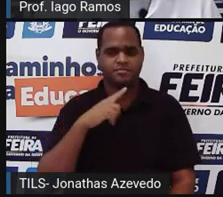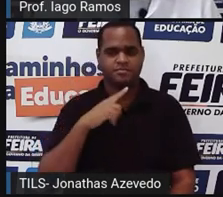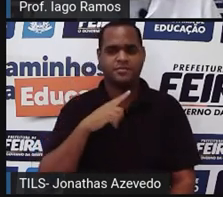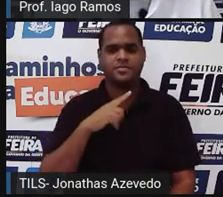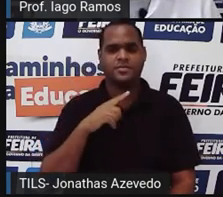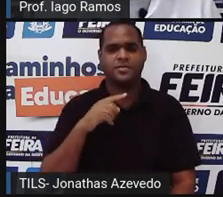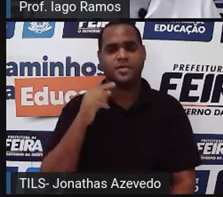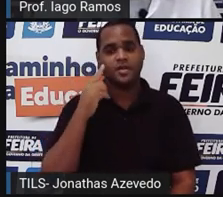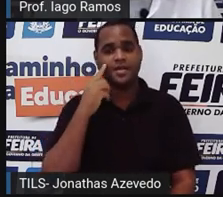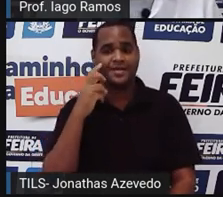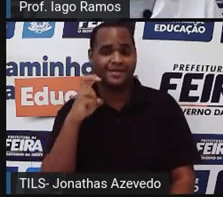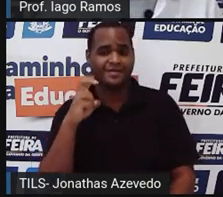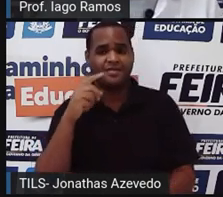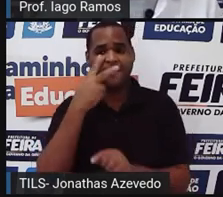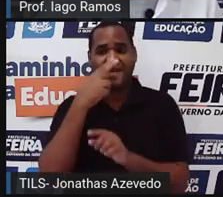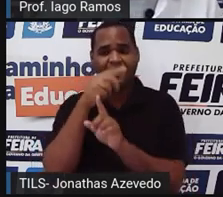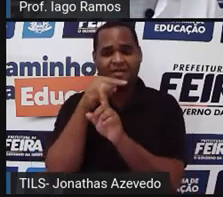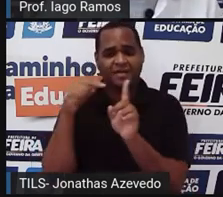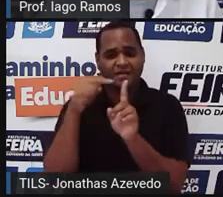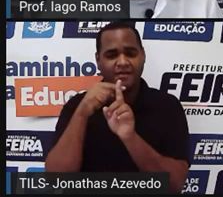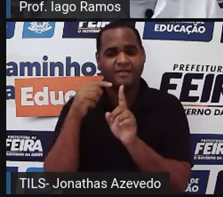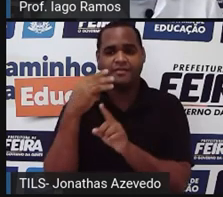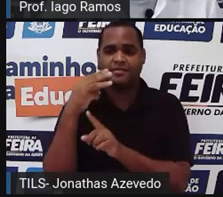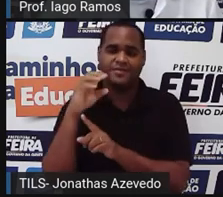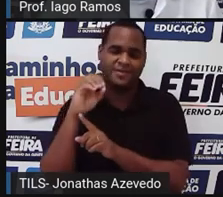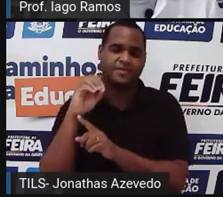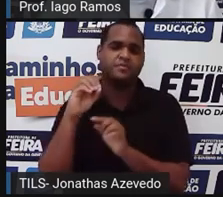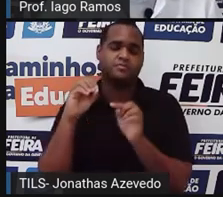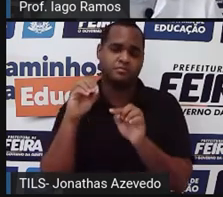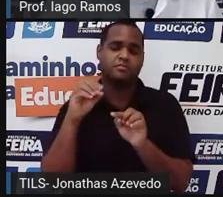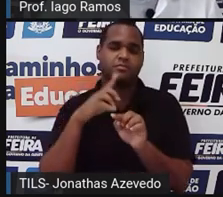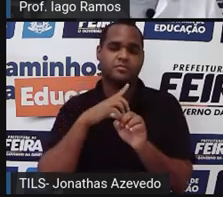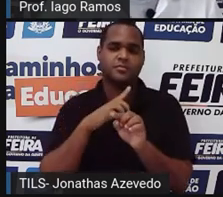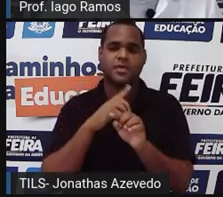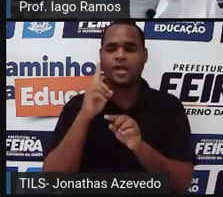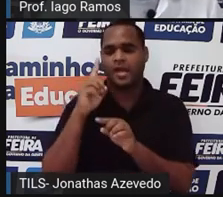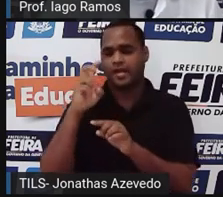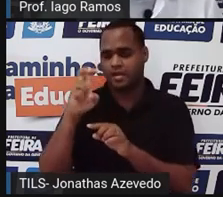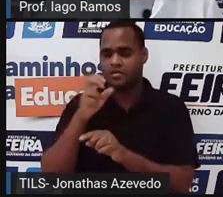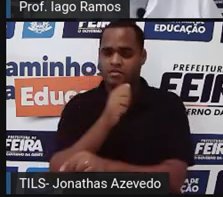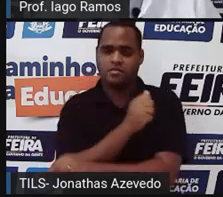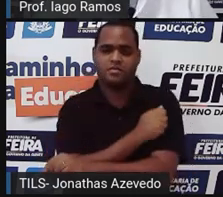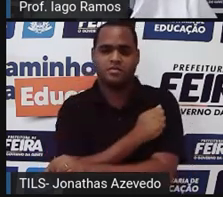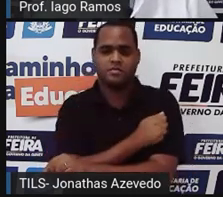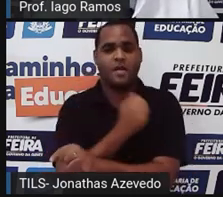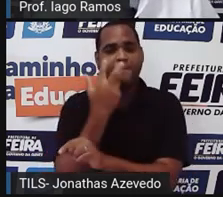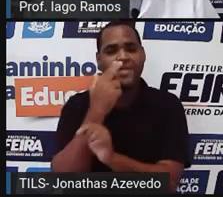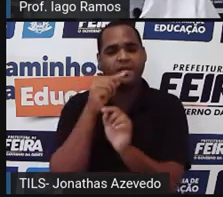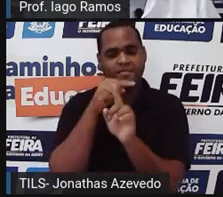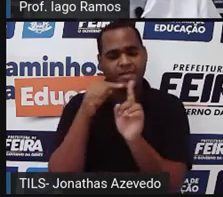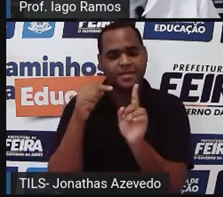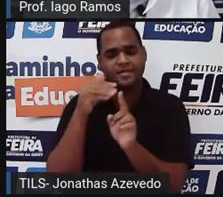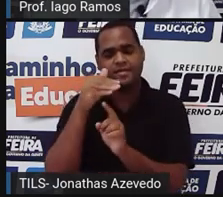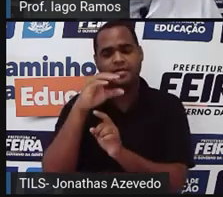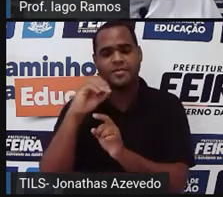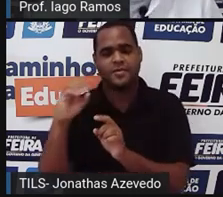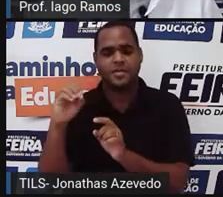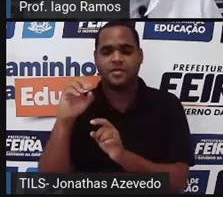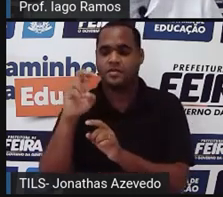15 alunos é metade de 30. Então, 15 alunos vai ser metade de 100%.